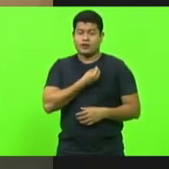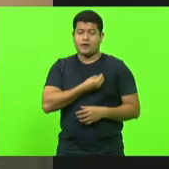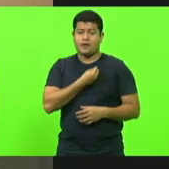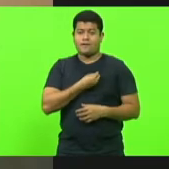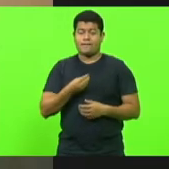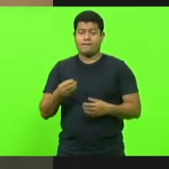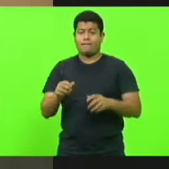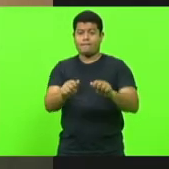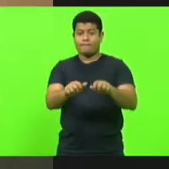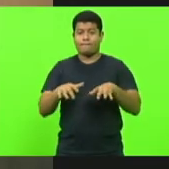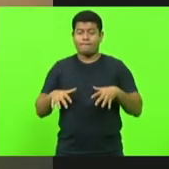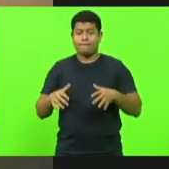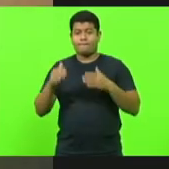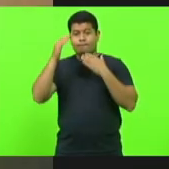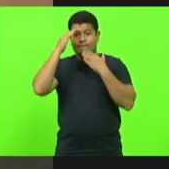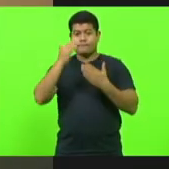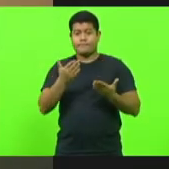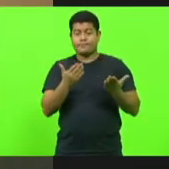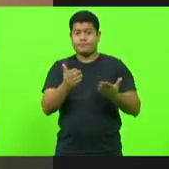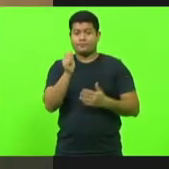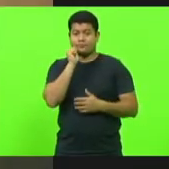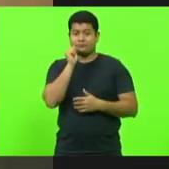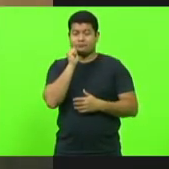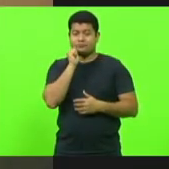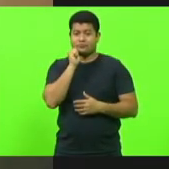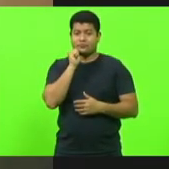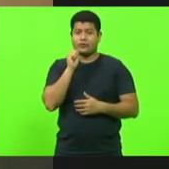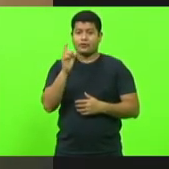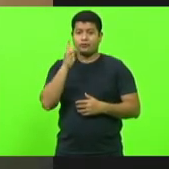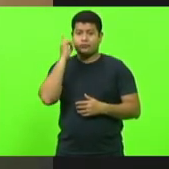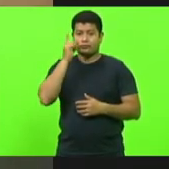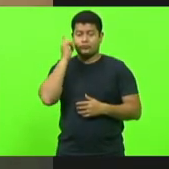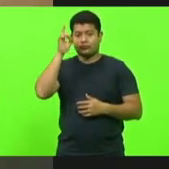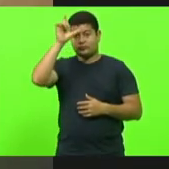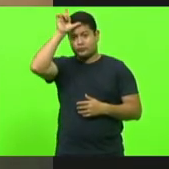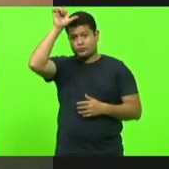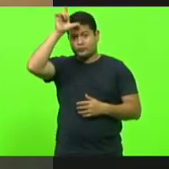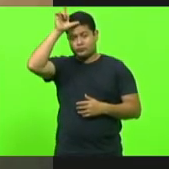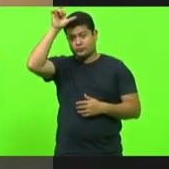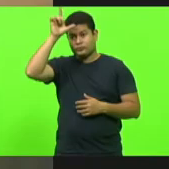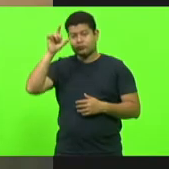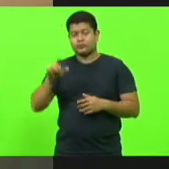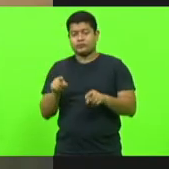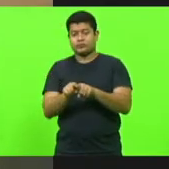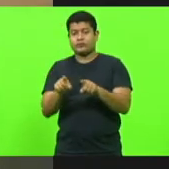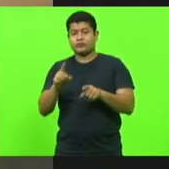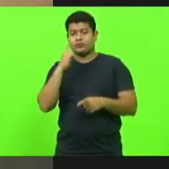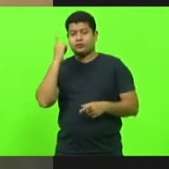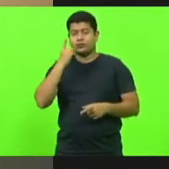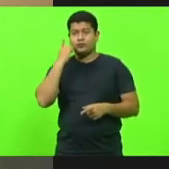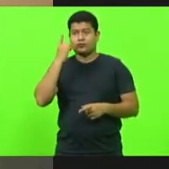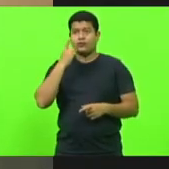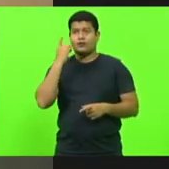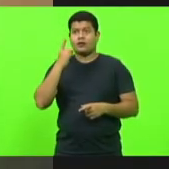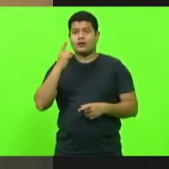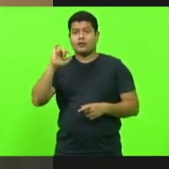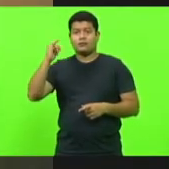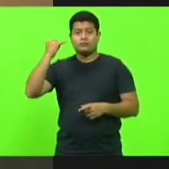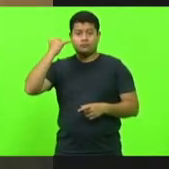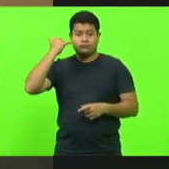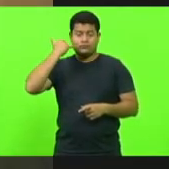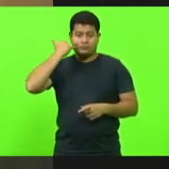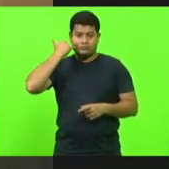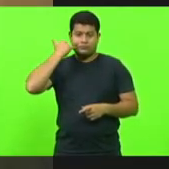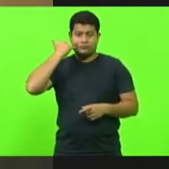a deputada a Ana Campagnolo ao deputado Sargento Lima e ao deputado Gessé Lopes